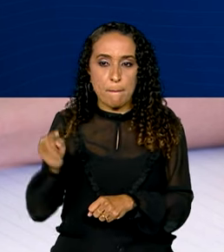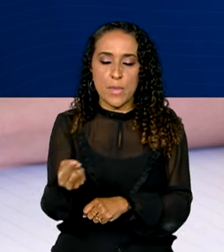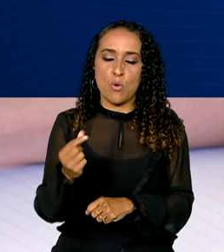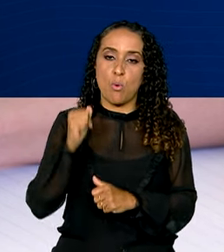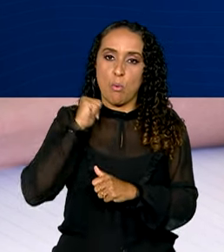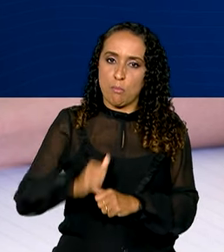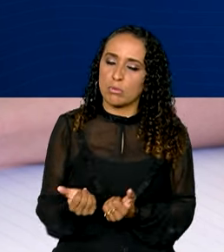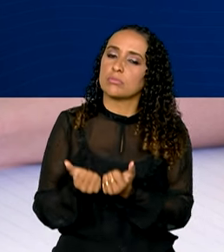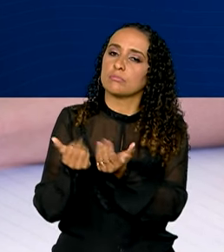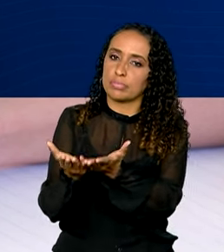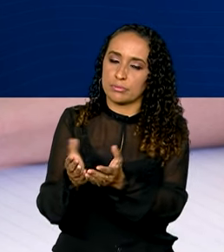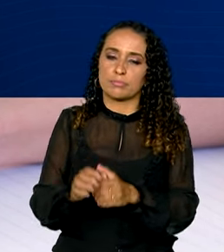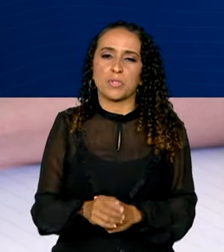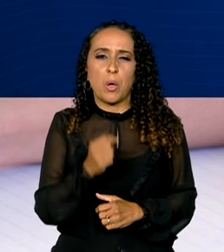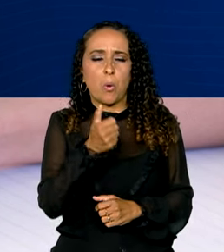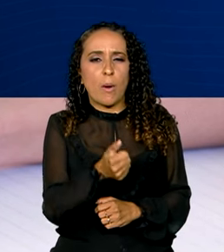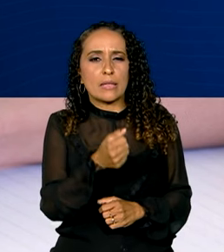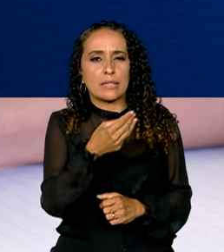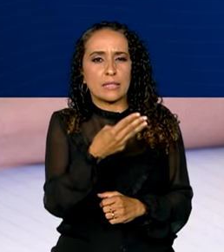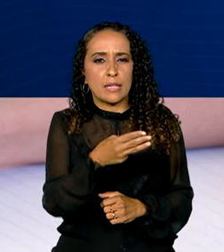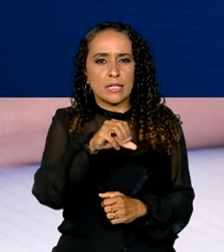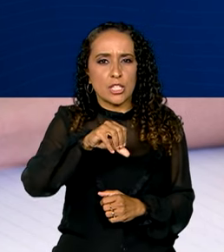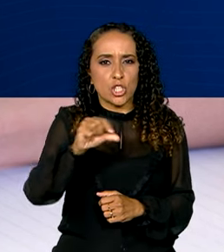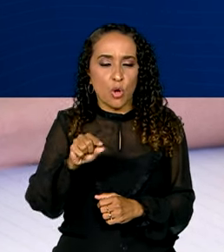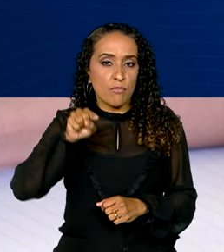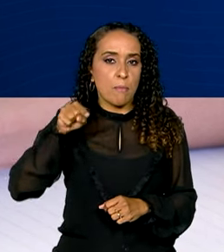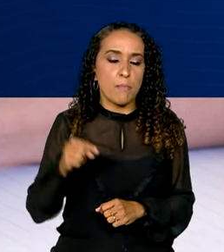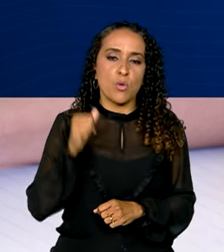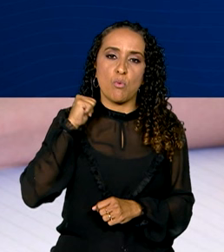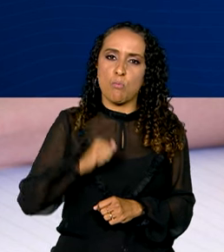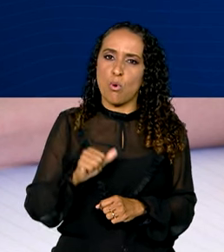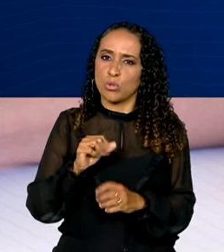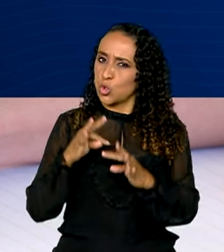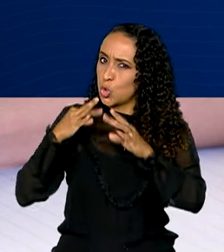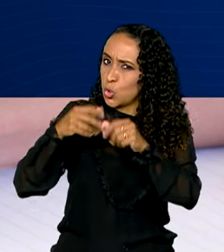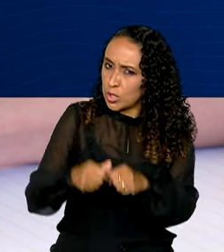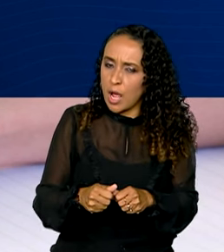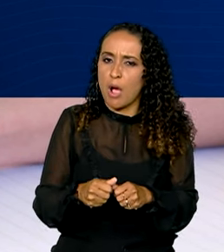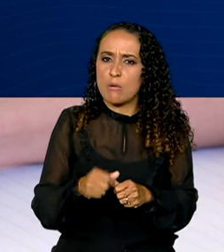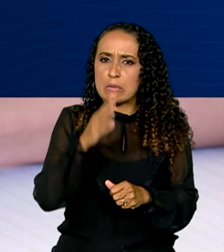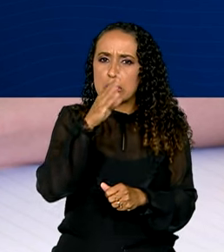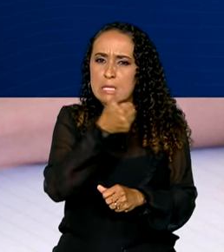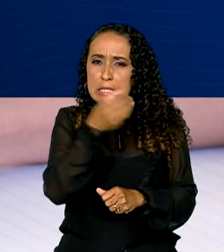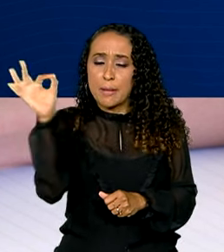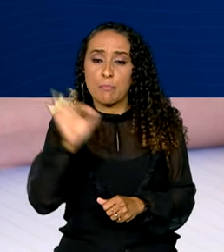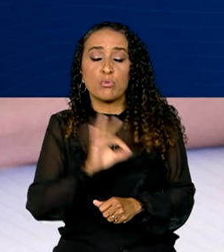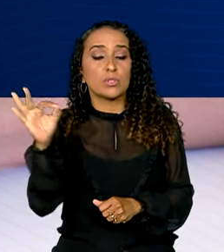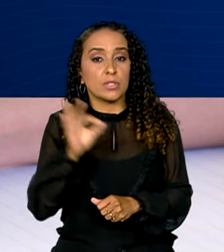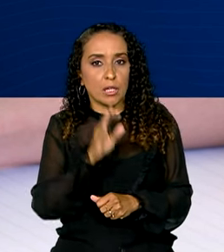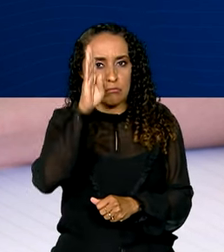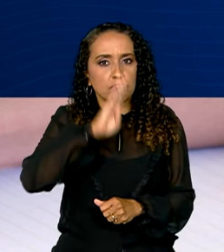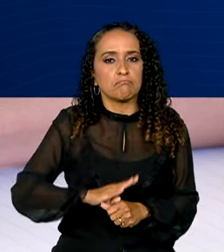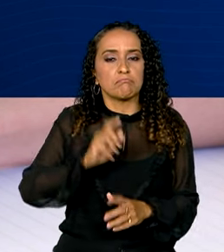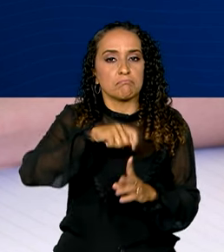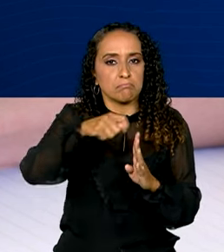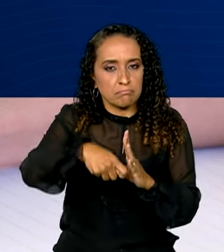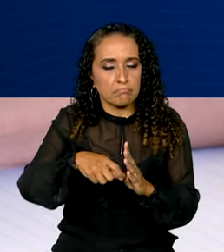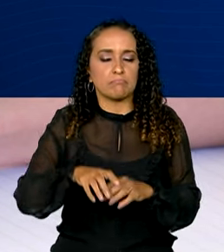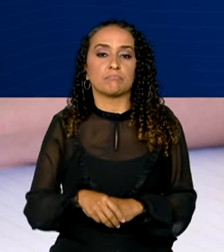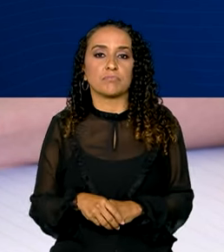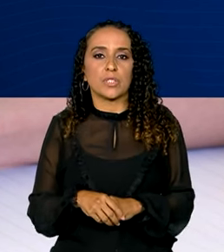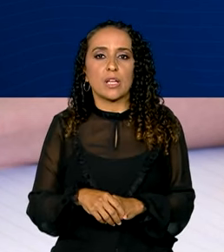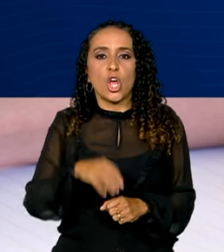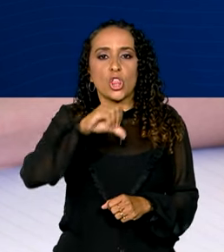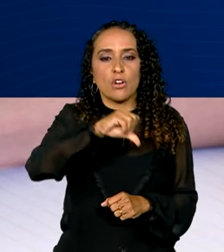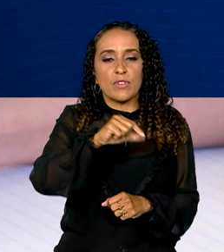serão ofertadas. São quase 309 mil bolsas integrais que cobrem 100% do valor das mensalidades. Outras